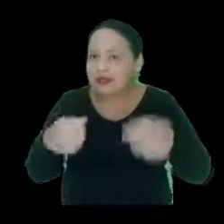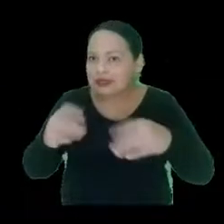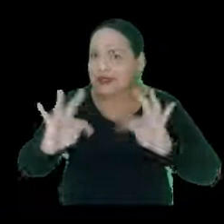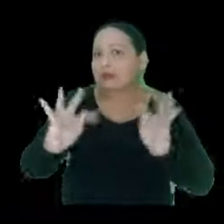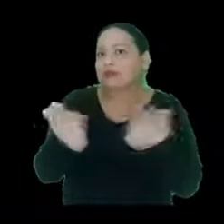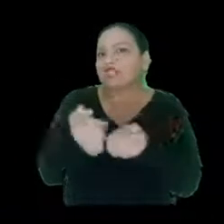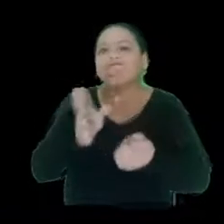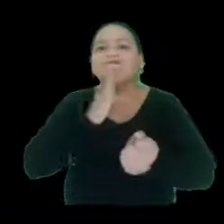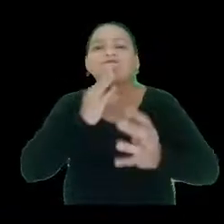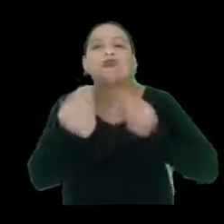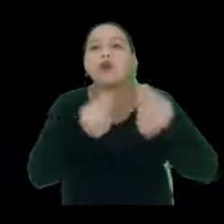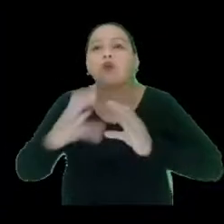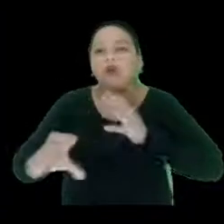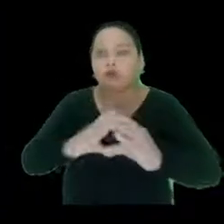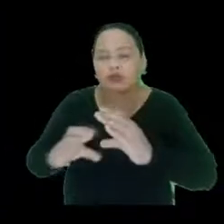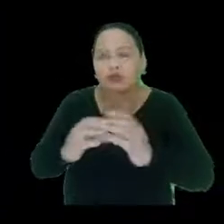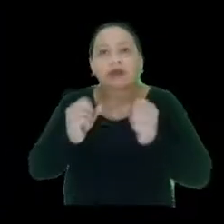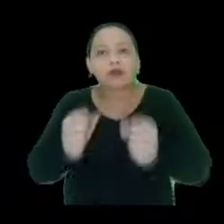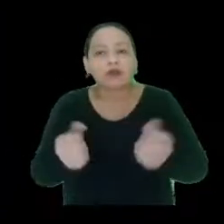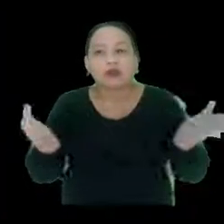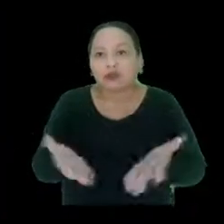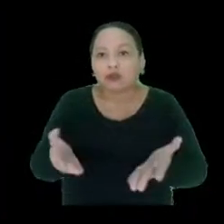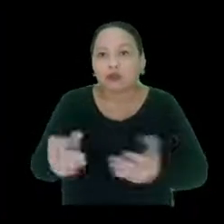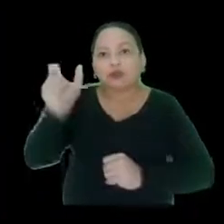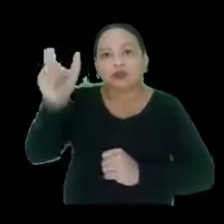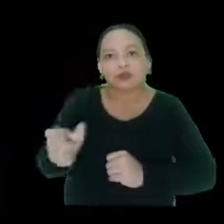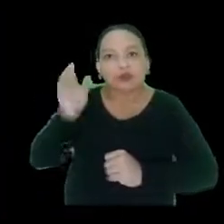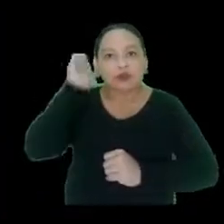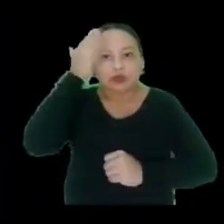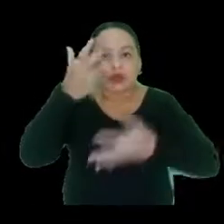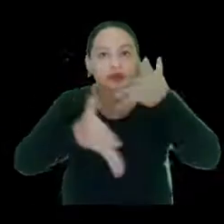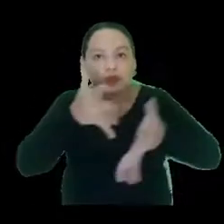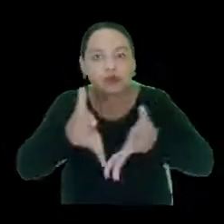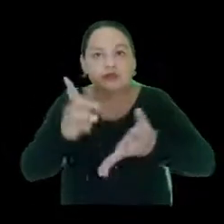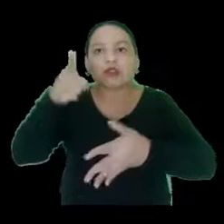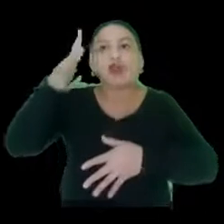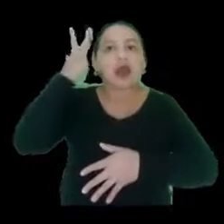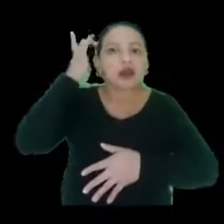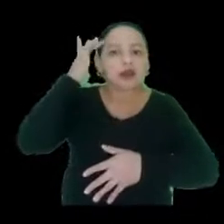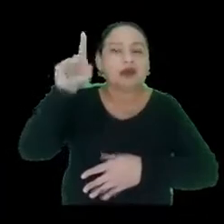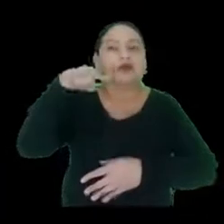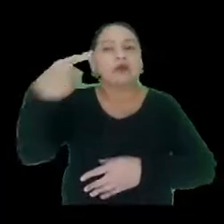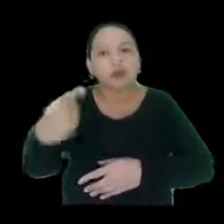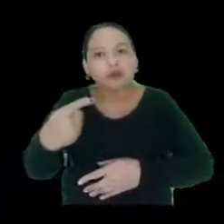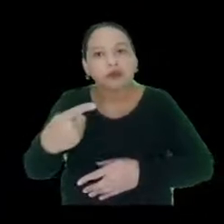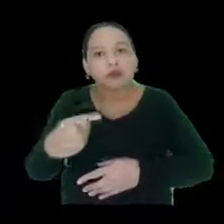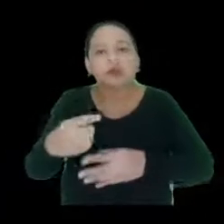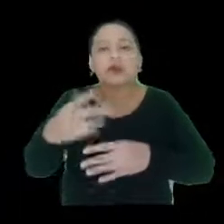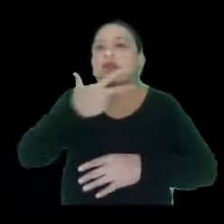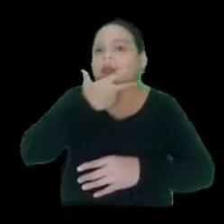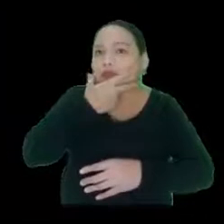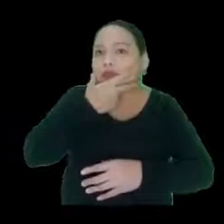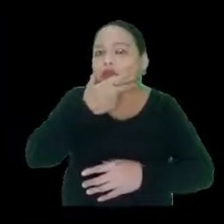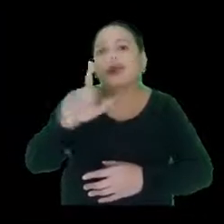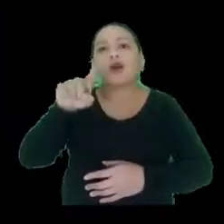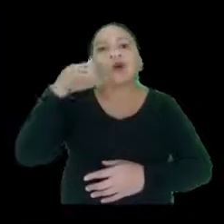né? Eu preciso conhecer todas elas. Porque hoje eu posso estar com alguém que usa libras em campo reduzido. Amanhã eu posso estar com alguém